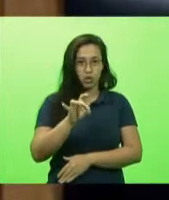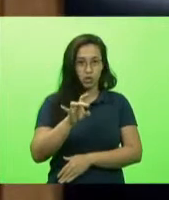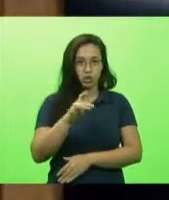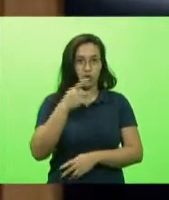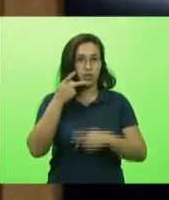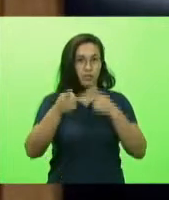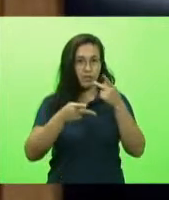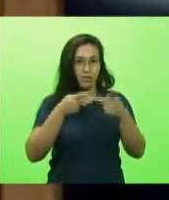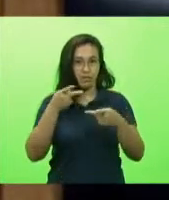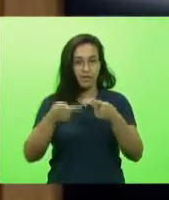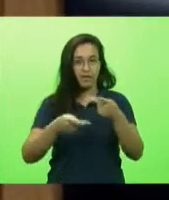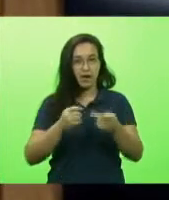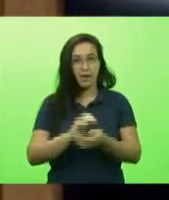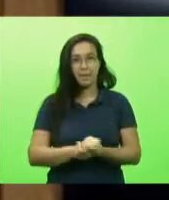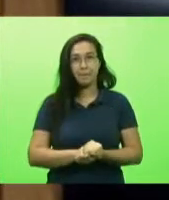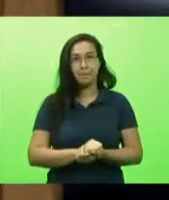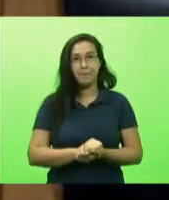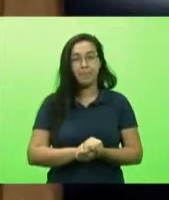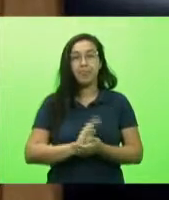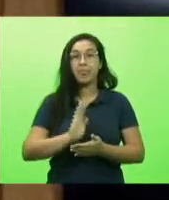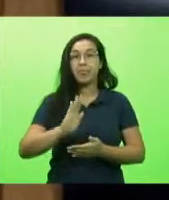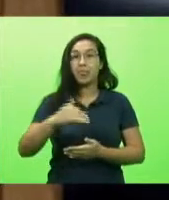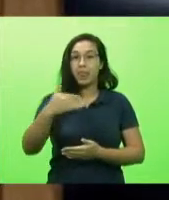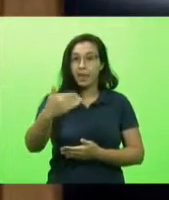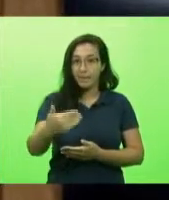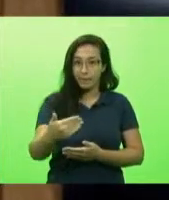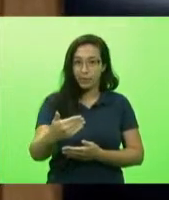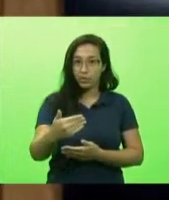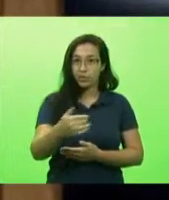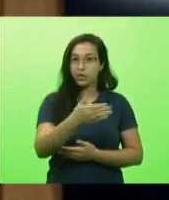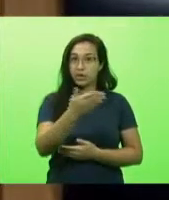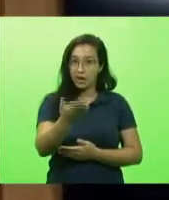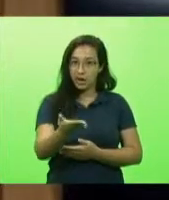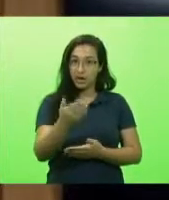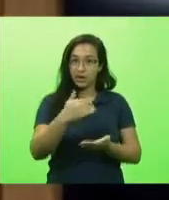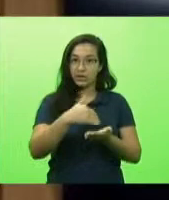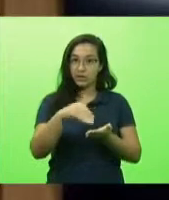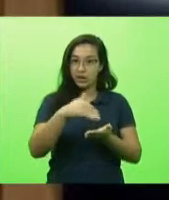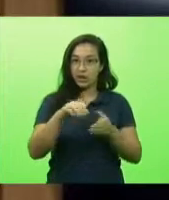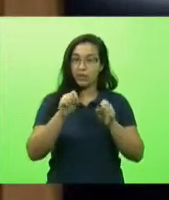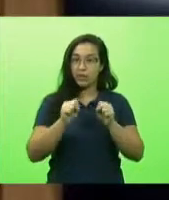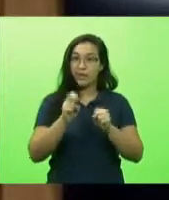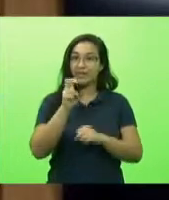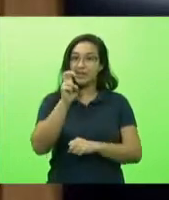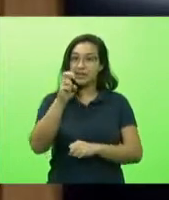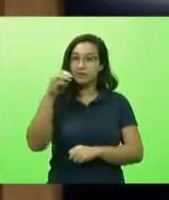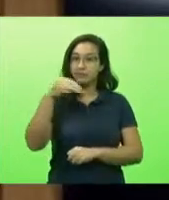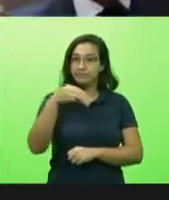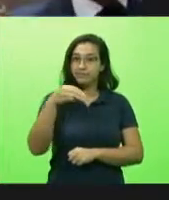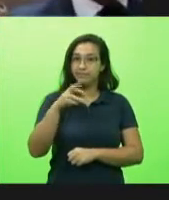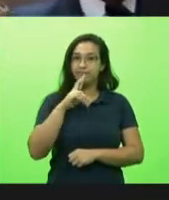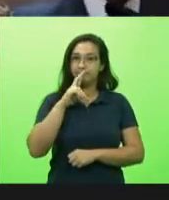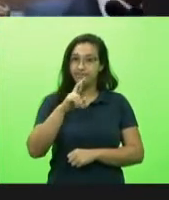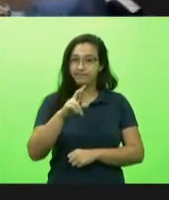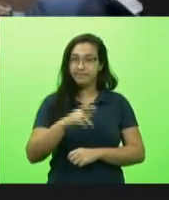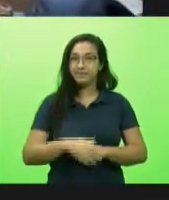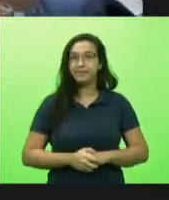e a cada três o secretário vai ter mais cinco minutos para esclarecer então com a palavra a deputada Luciane Carminati